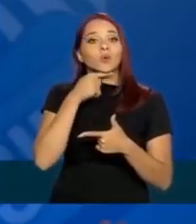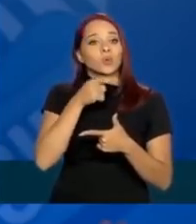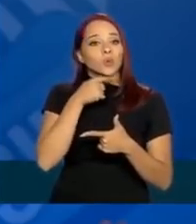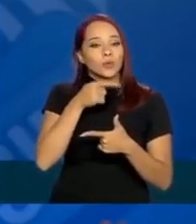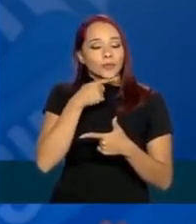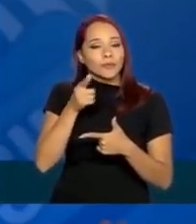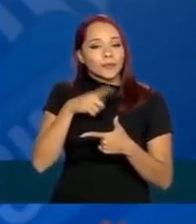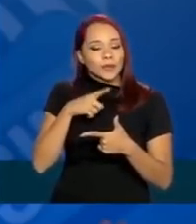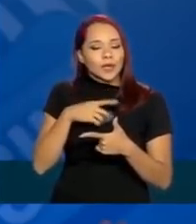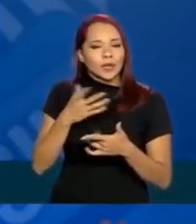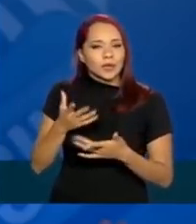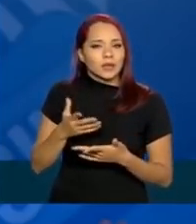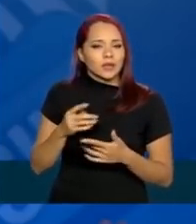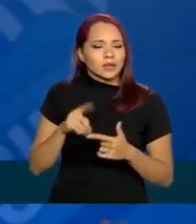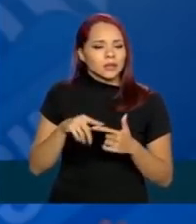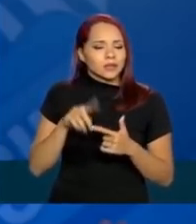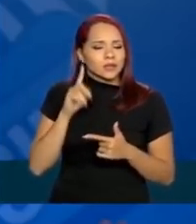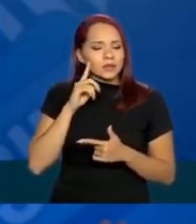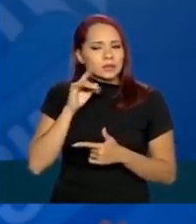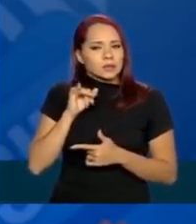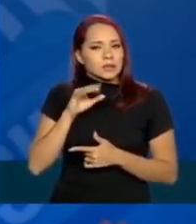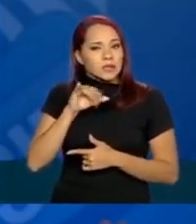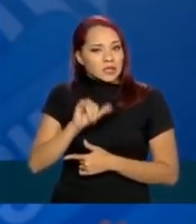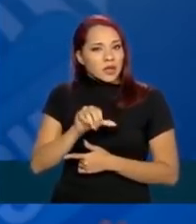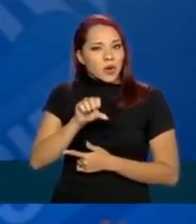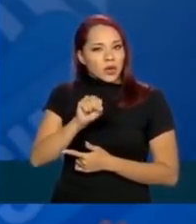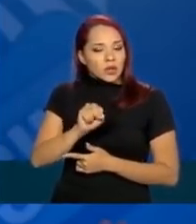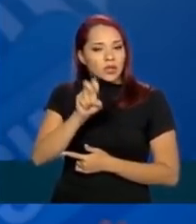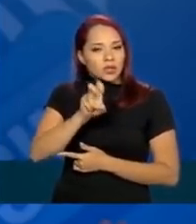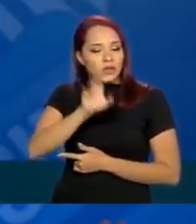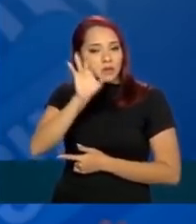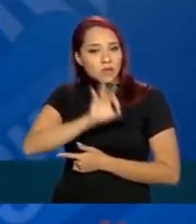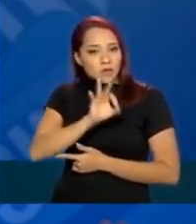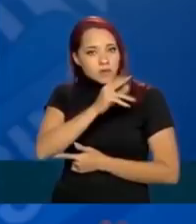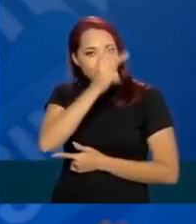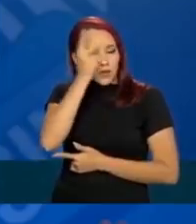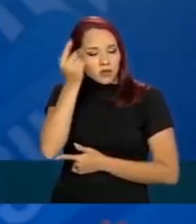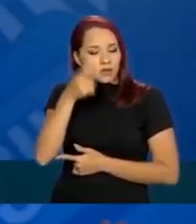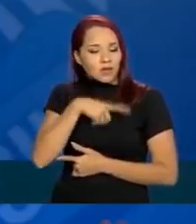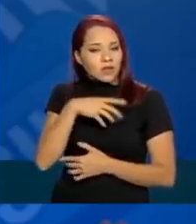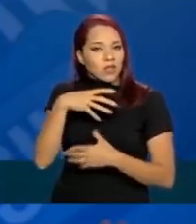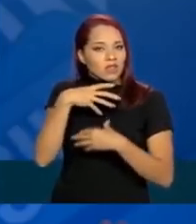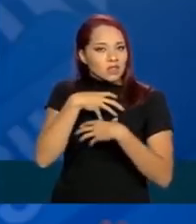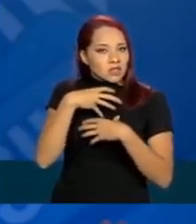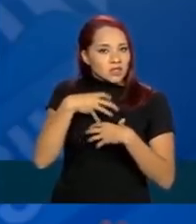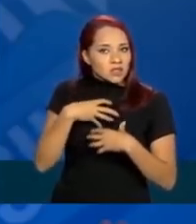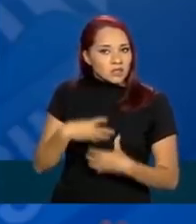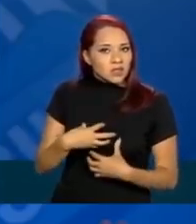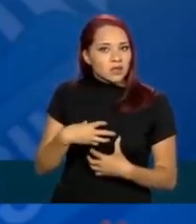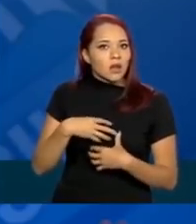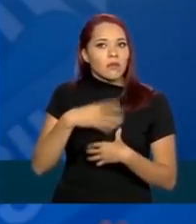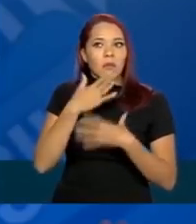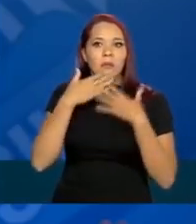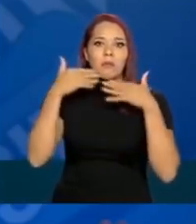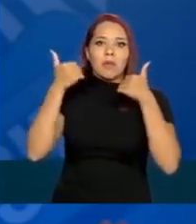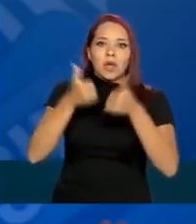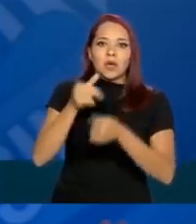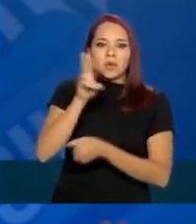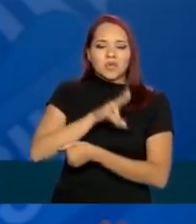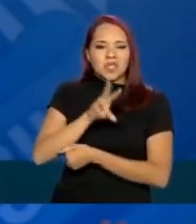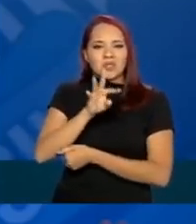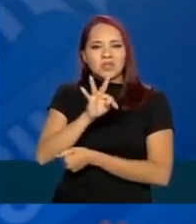temos. Mas, vem cá, se 85% das pessoas que têm sintoma ficam bem tomando